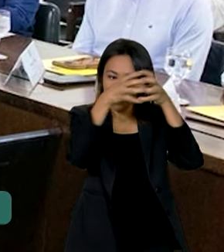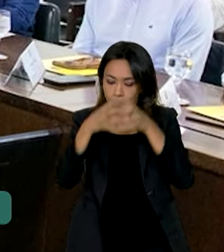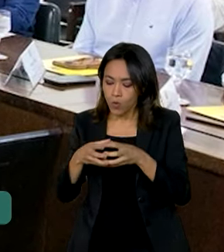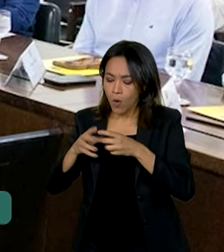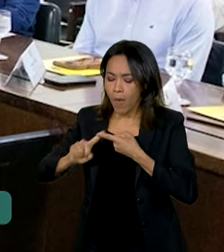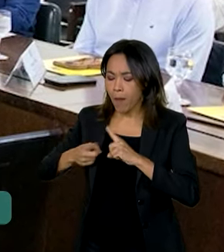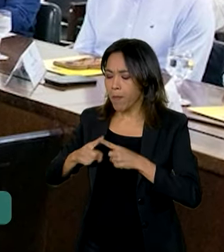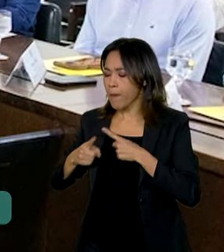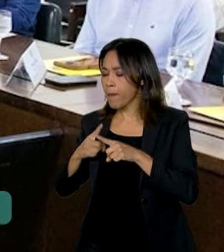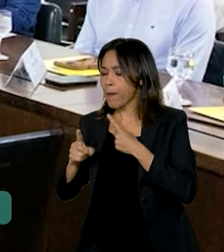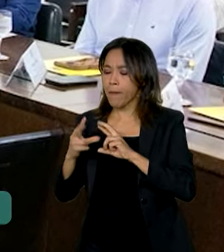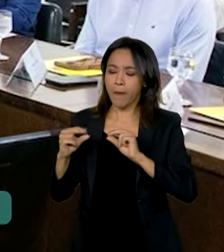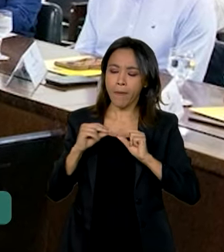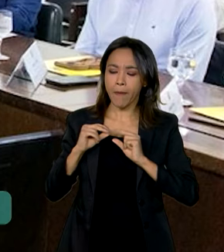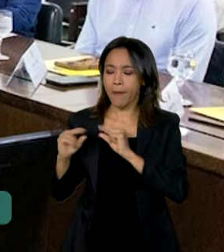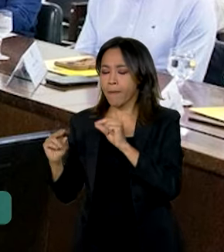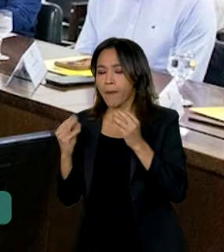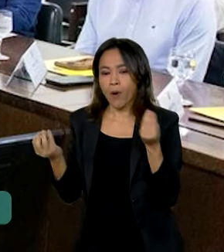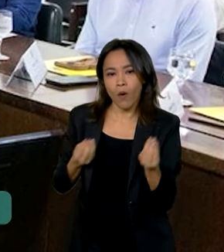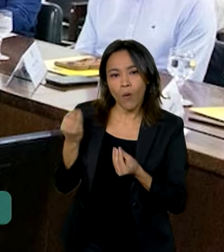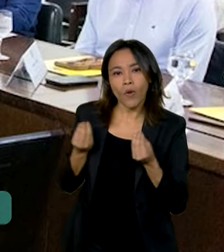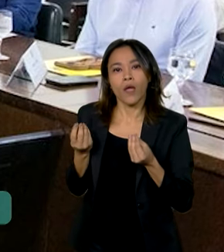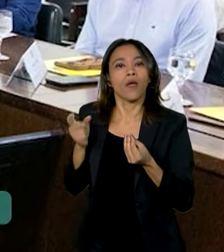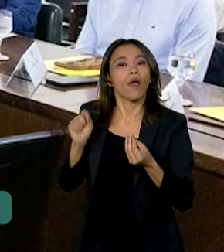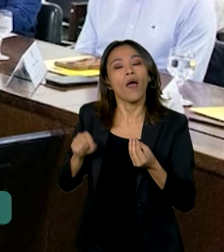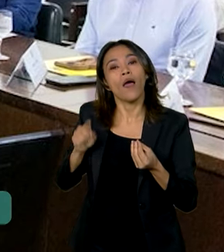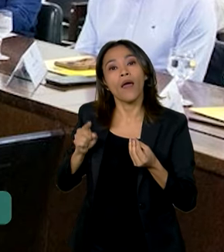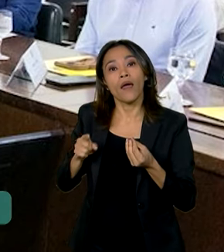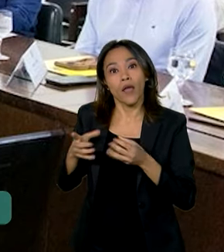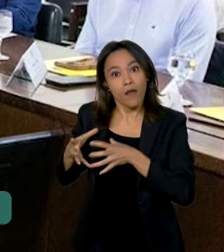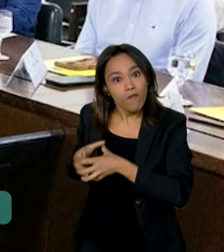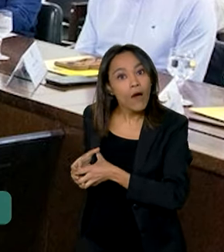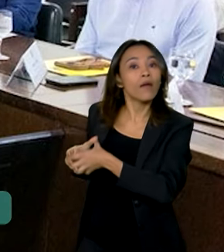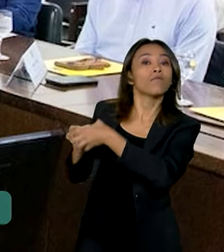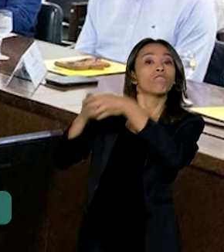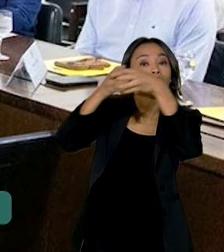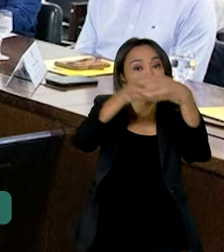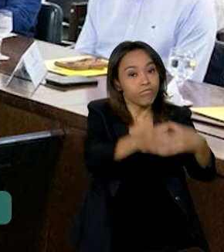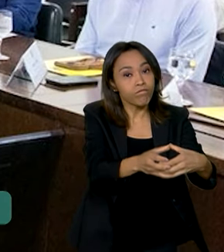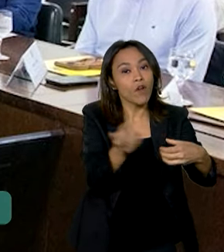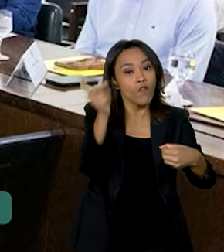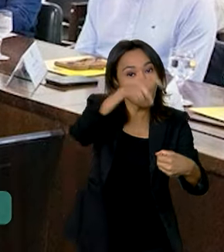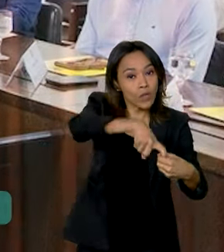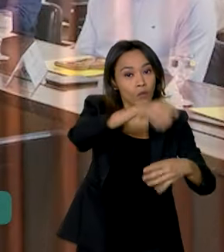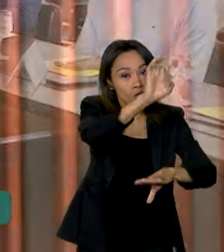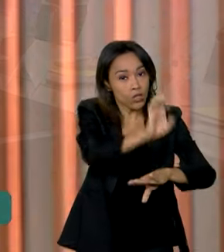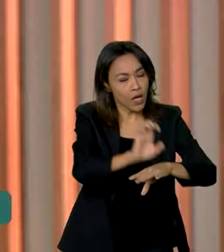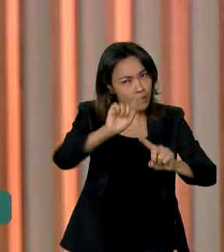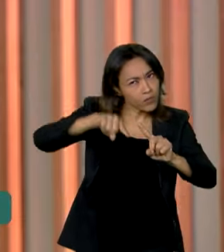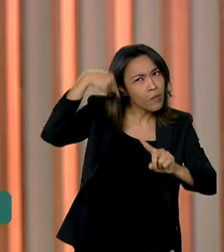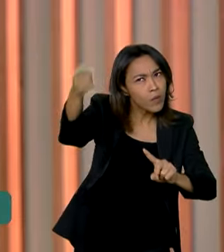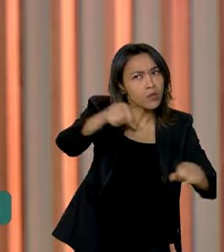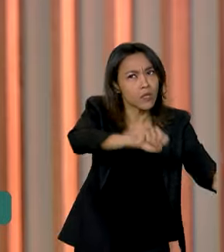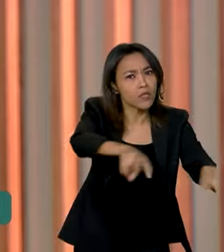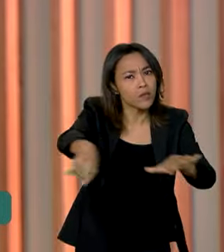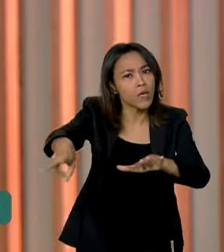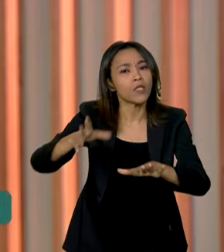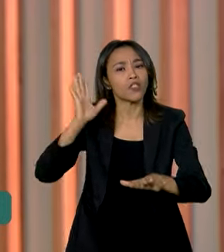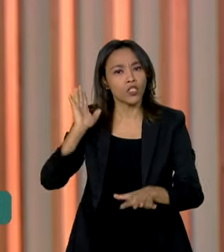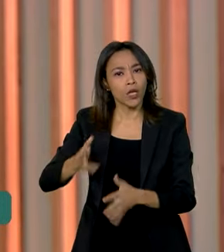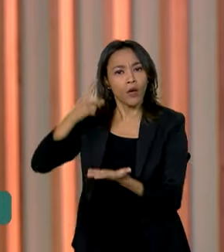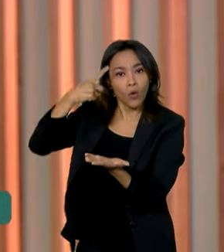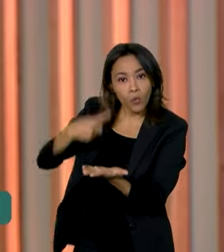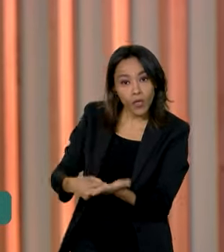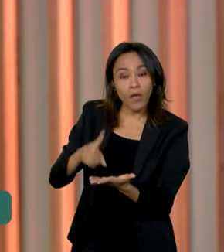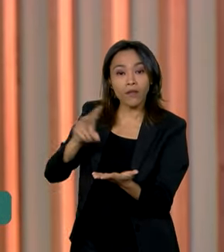definições iniciais é o retorno de uma comitiva do governo federal ao Estado no início da próxima semana. Ficou acertado